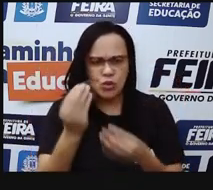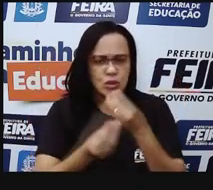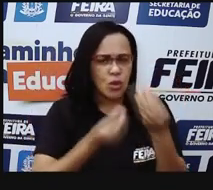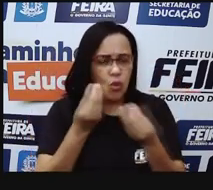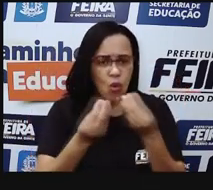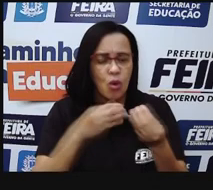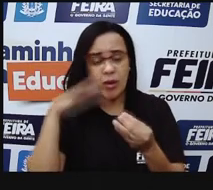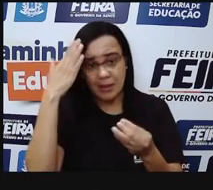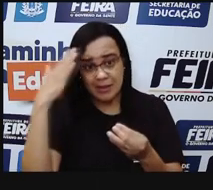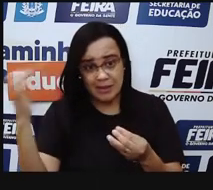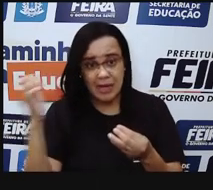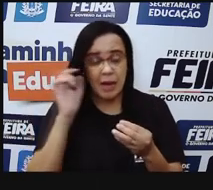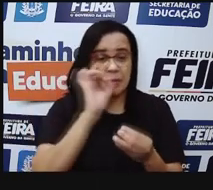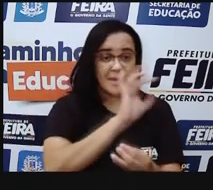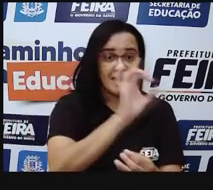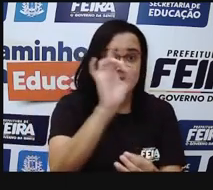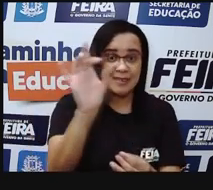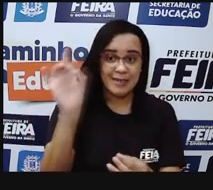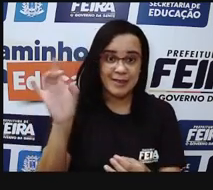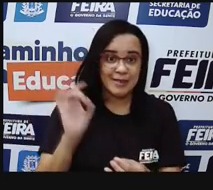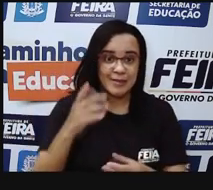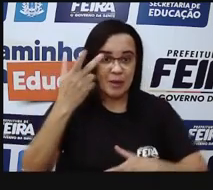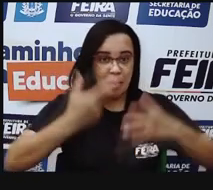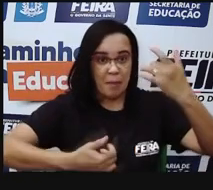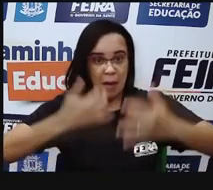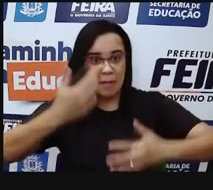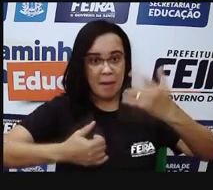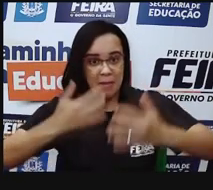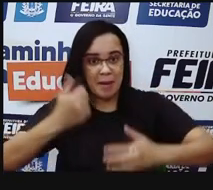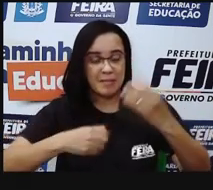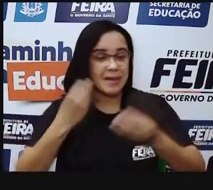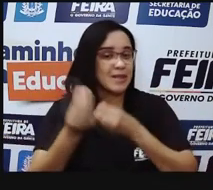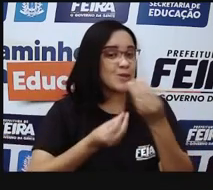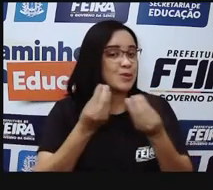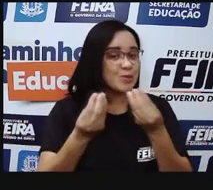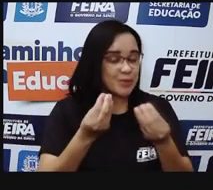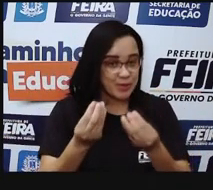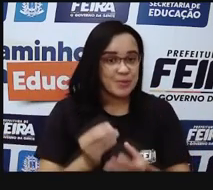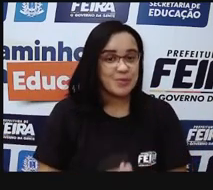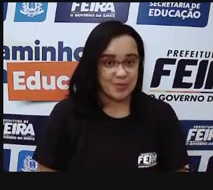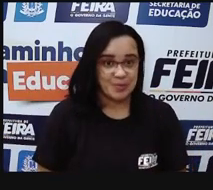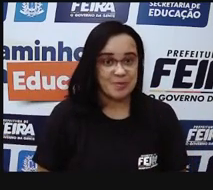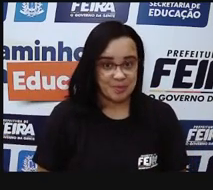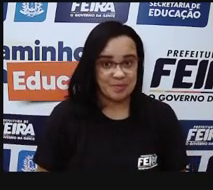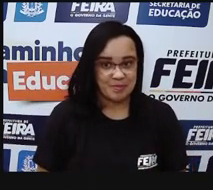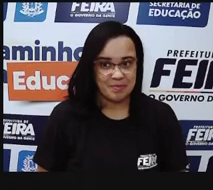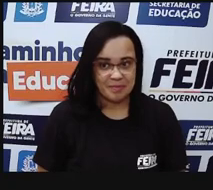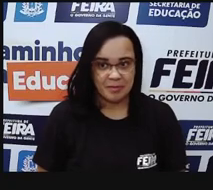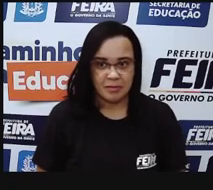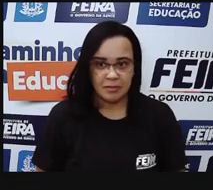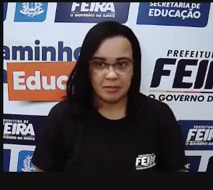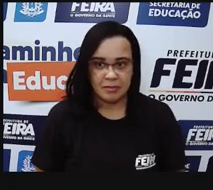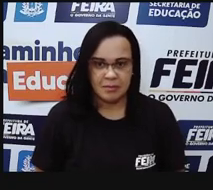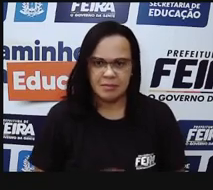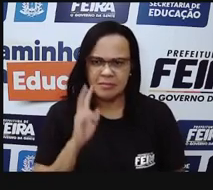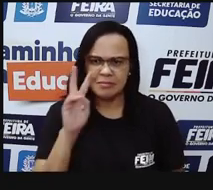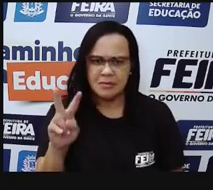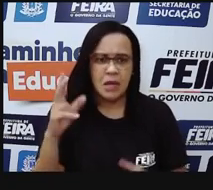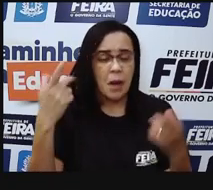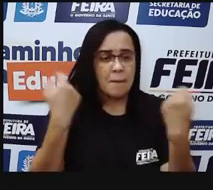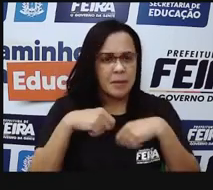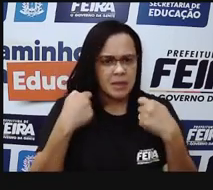vocês já sabem exercendo um papel, né? Para que a gente consiga reconhecer